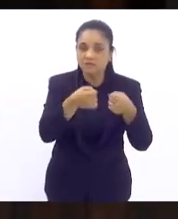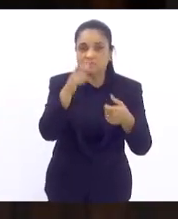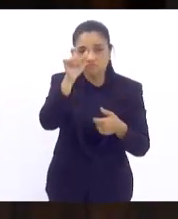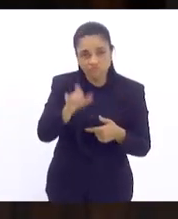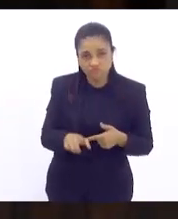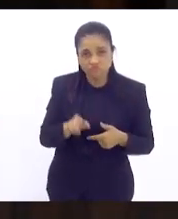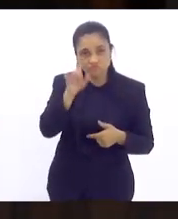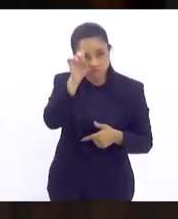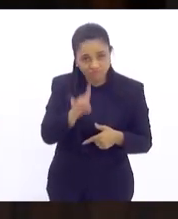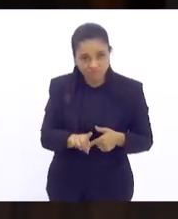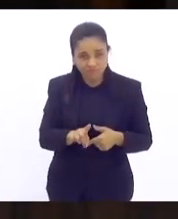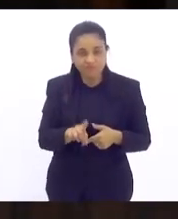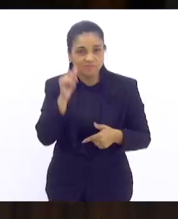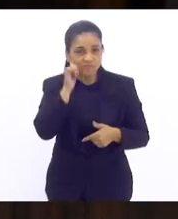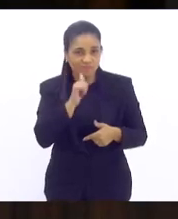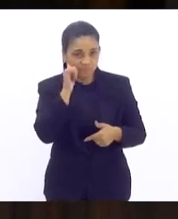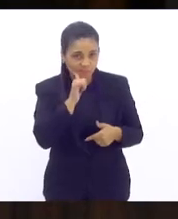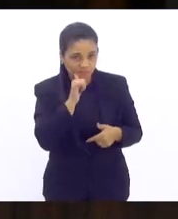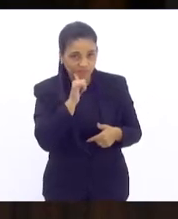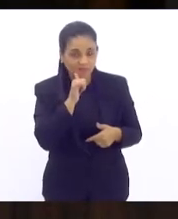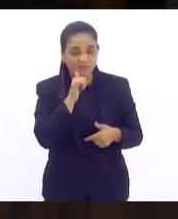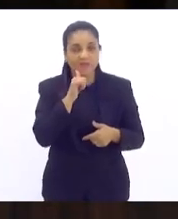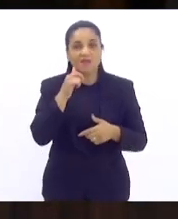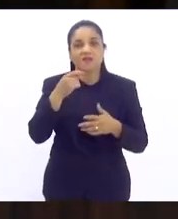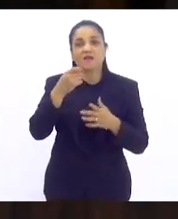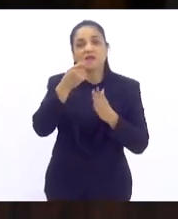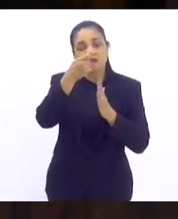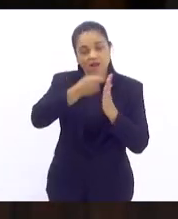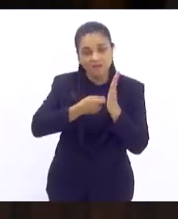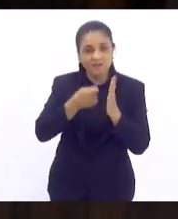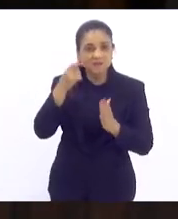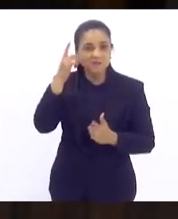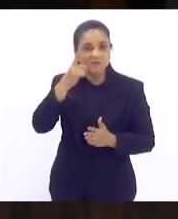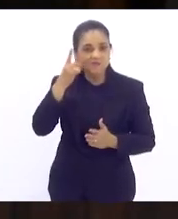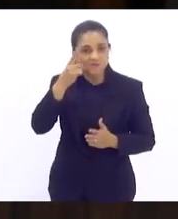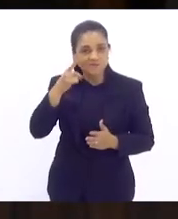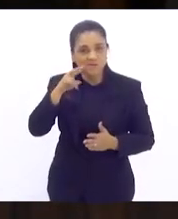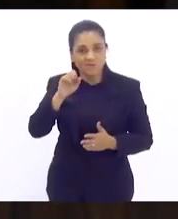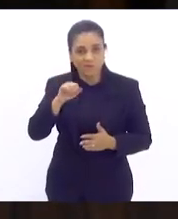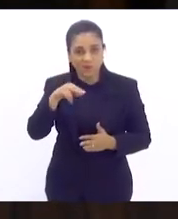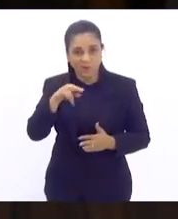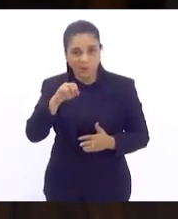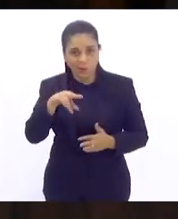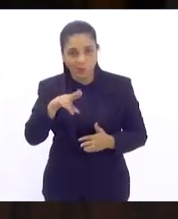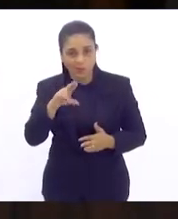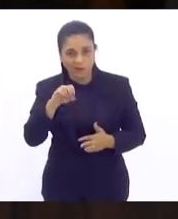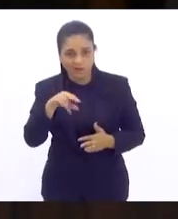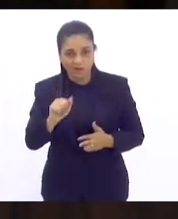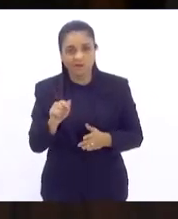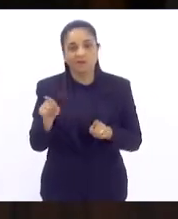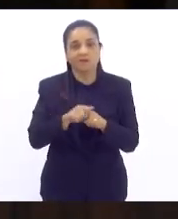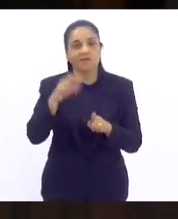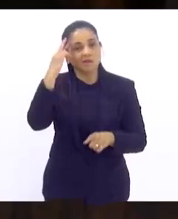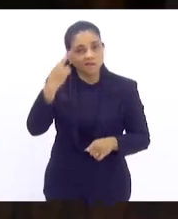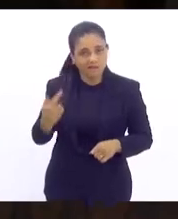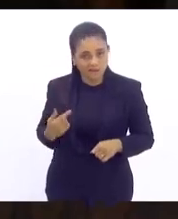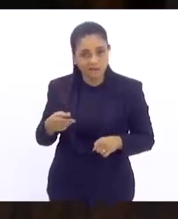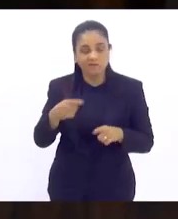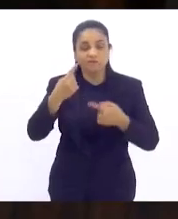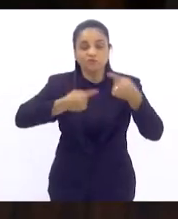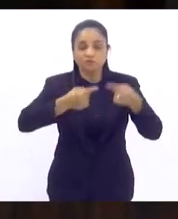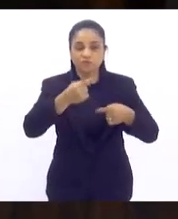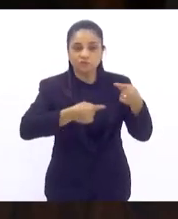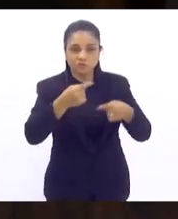favorável. relatoras, deputadas Verônica Lima e Renata Souza. Em discussão, para